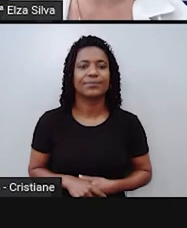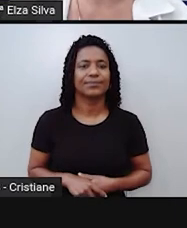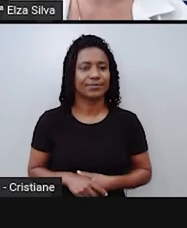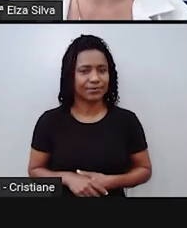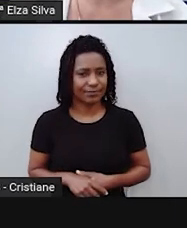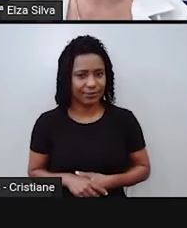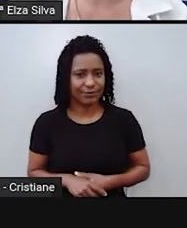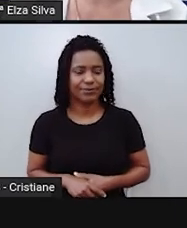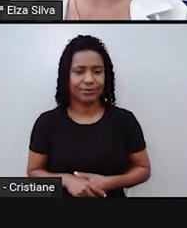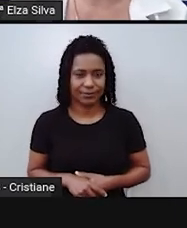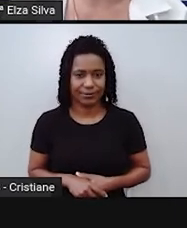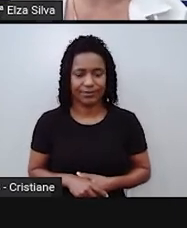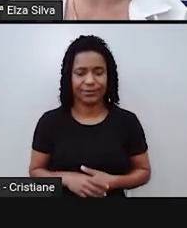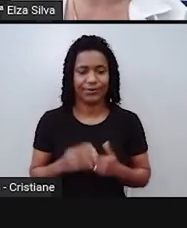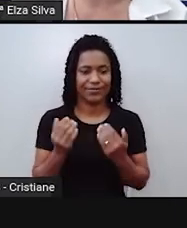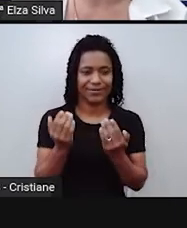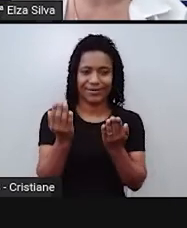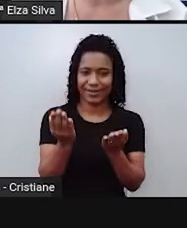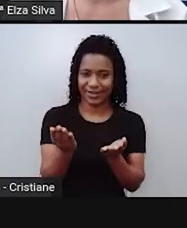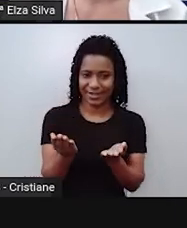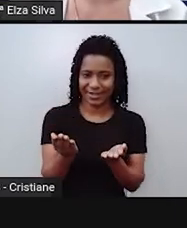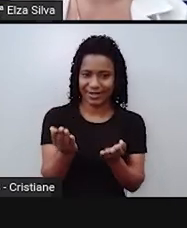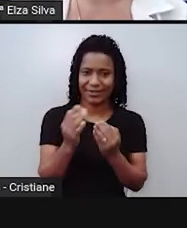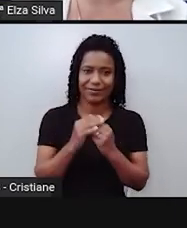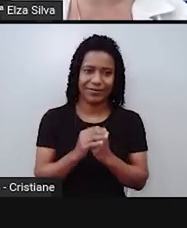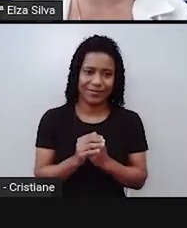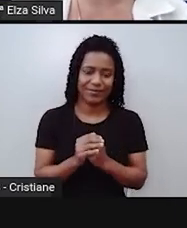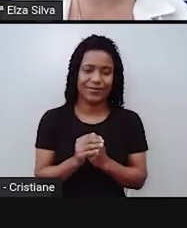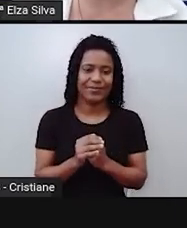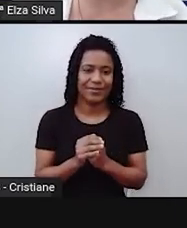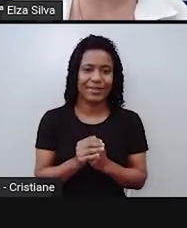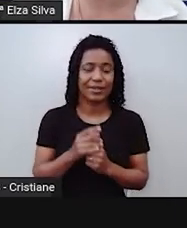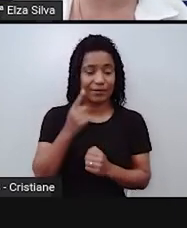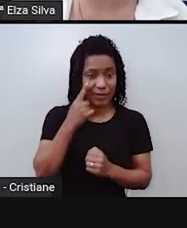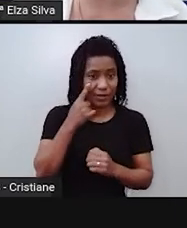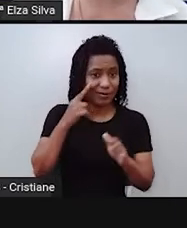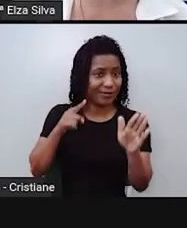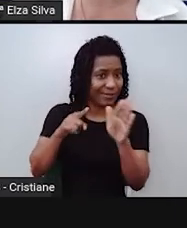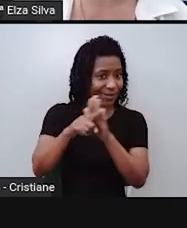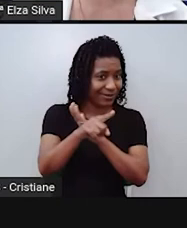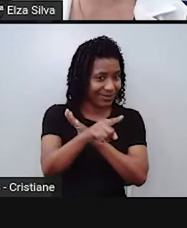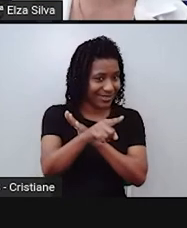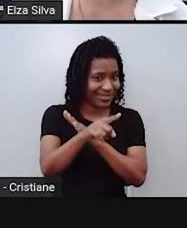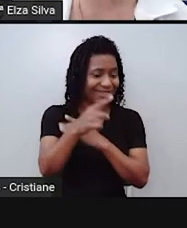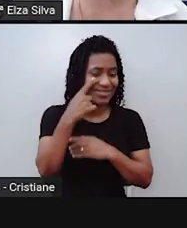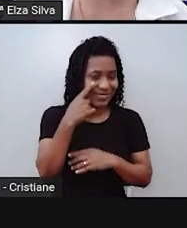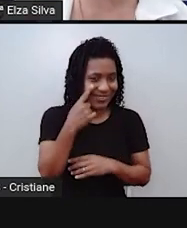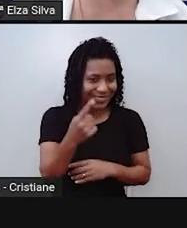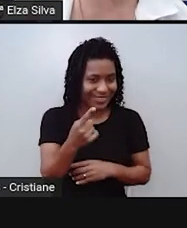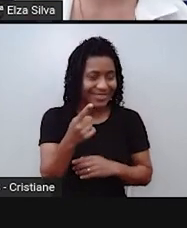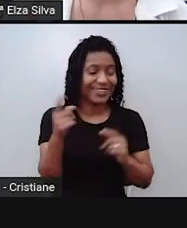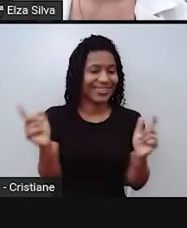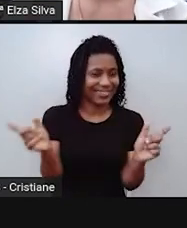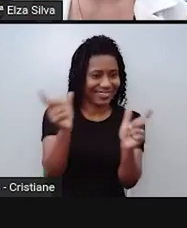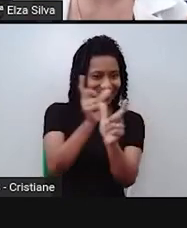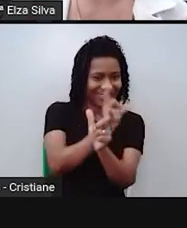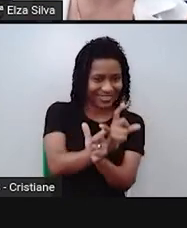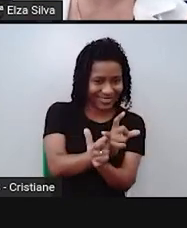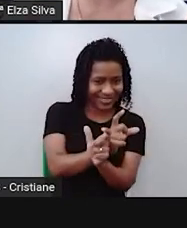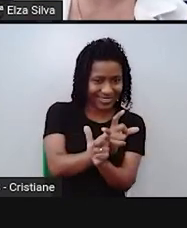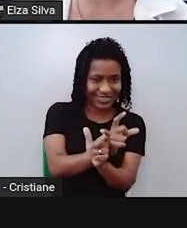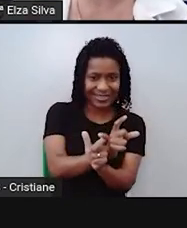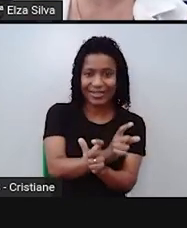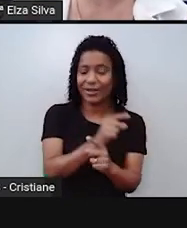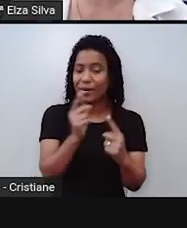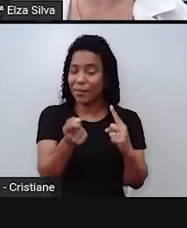Were you going to work? Vejam aqui novamente uma pergunta. Lembra que eu falei para vocês anteriormente? Então,